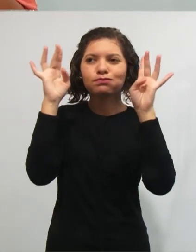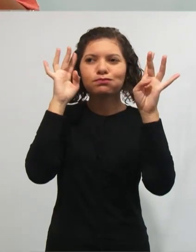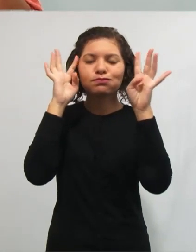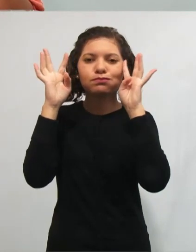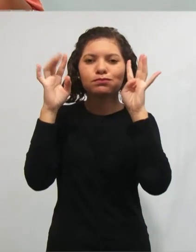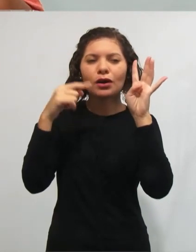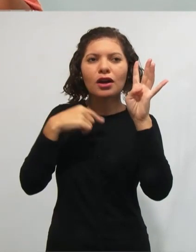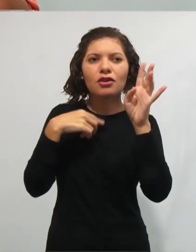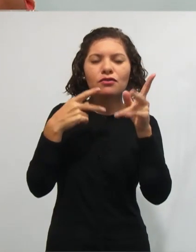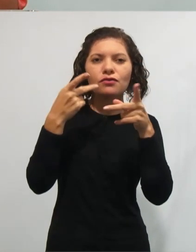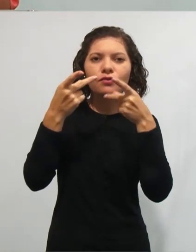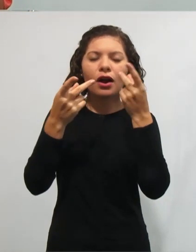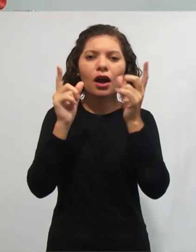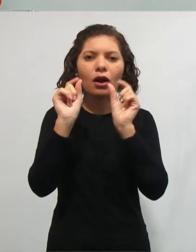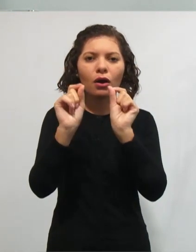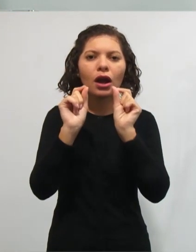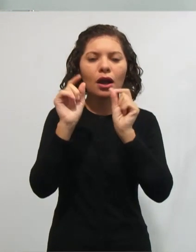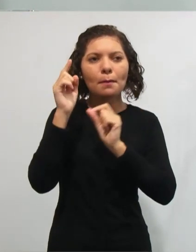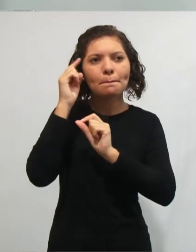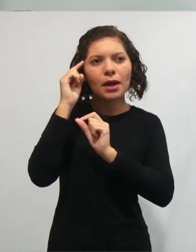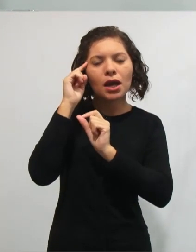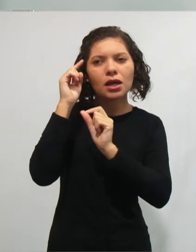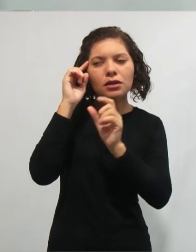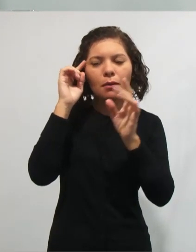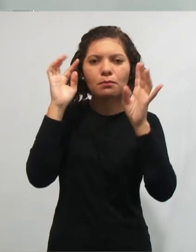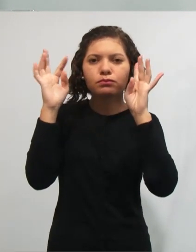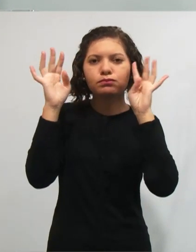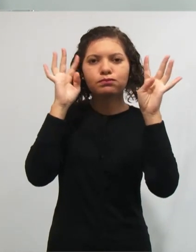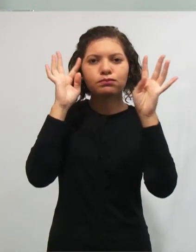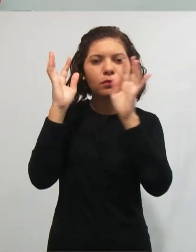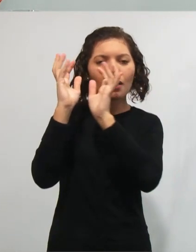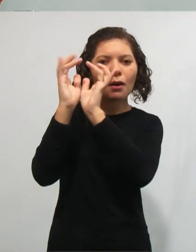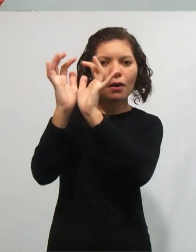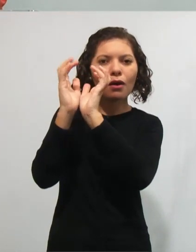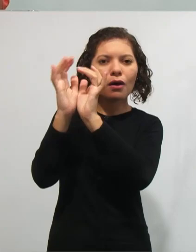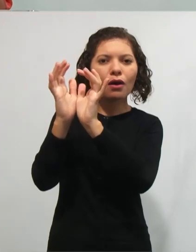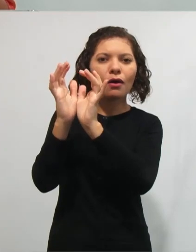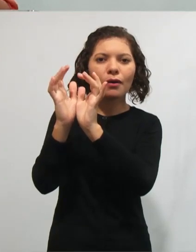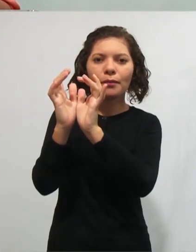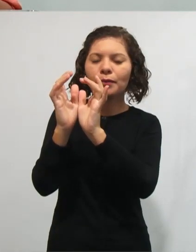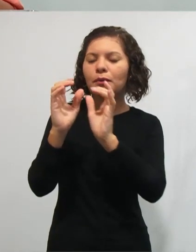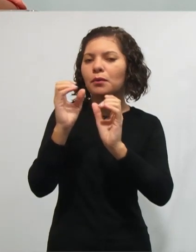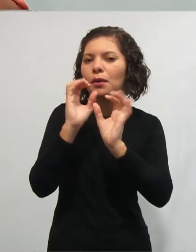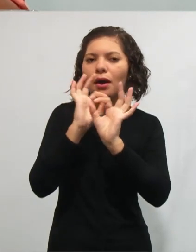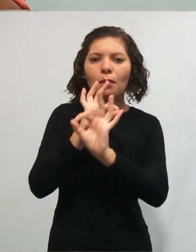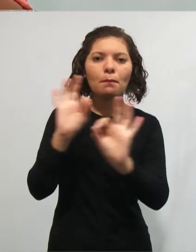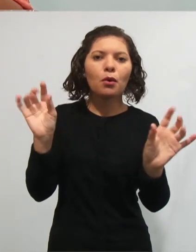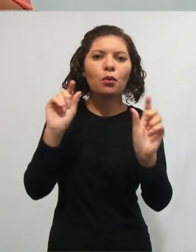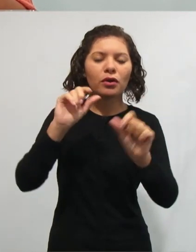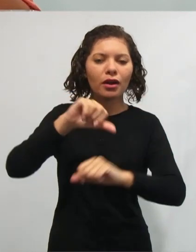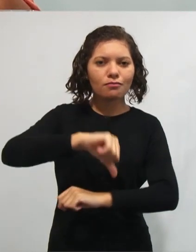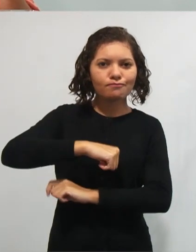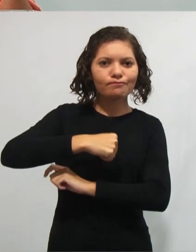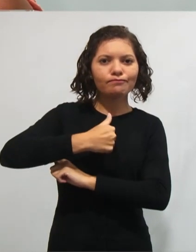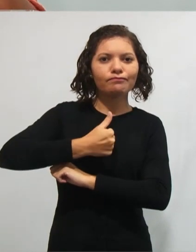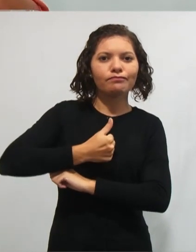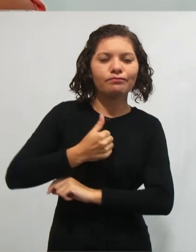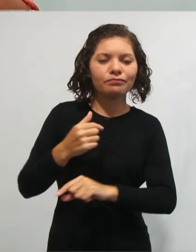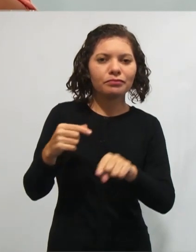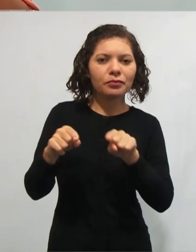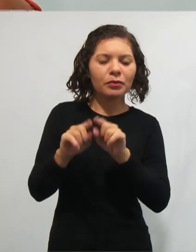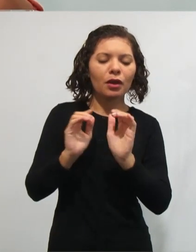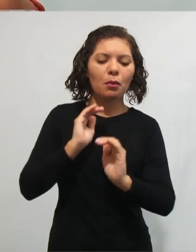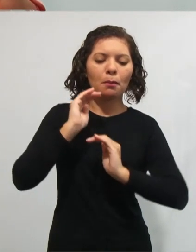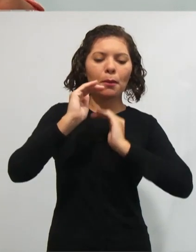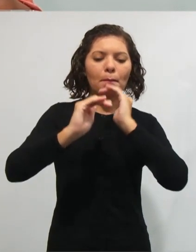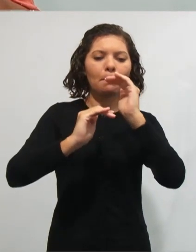facilita, então, a sua autoestima, a sua capacidade de avançar e de solucionar alguns problemas na